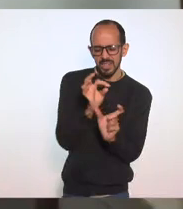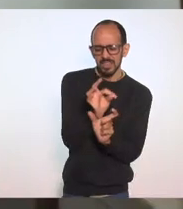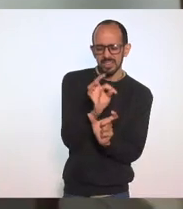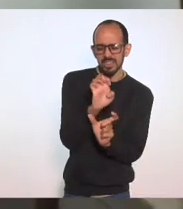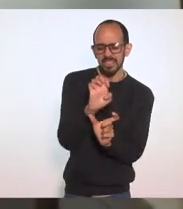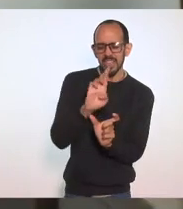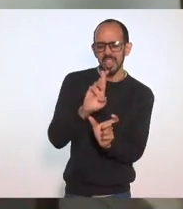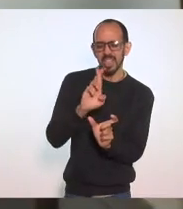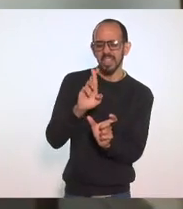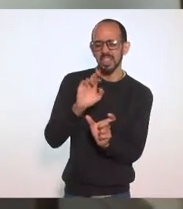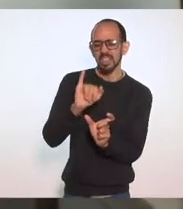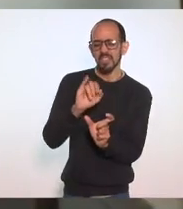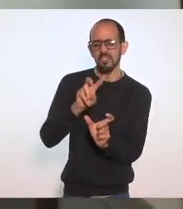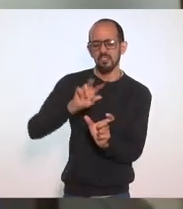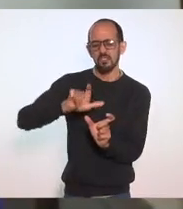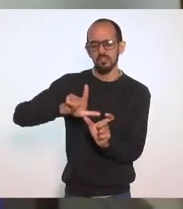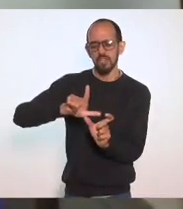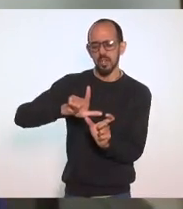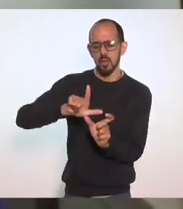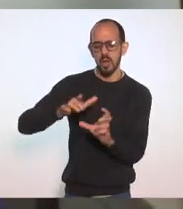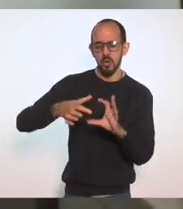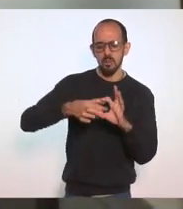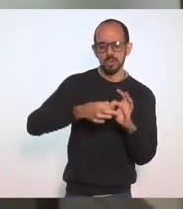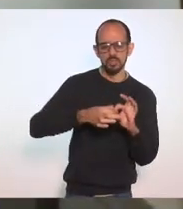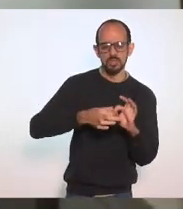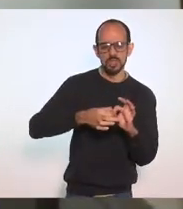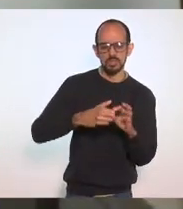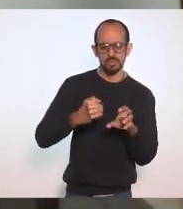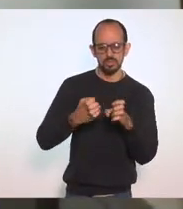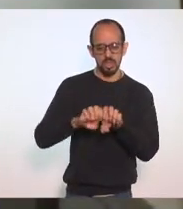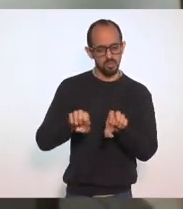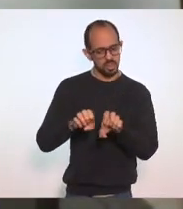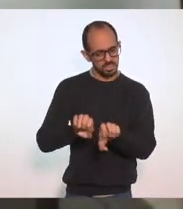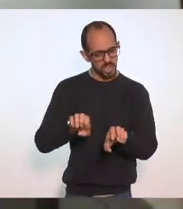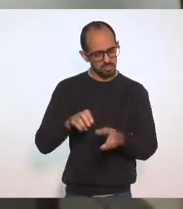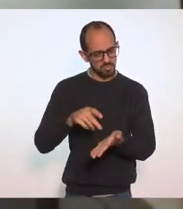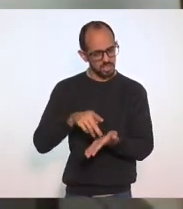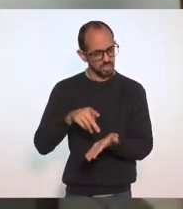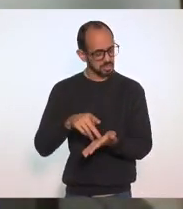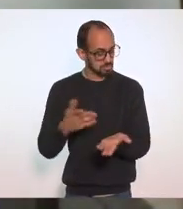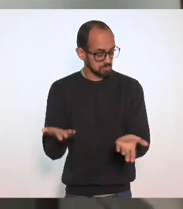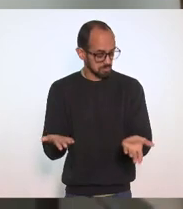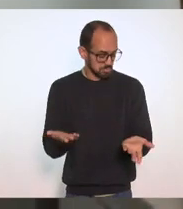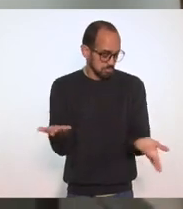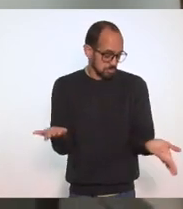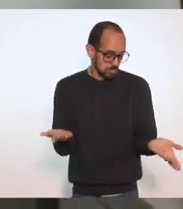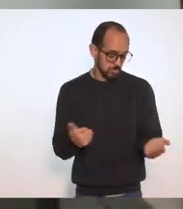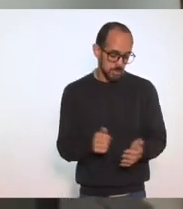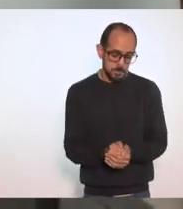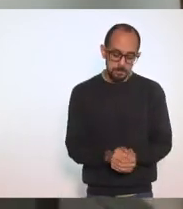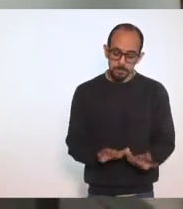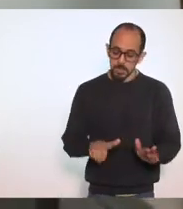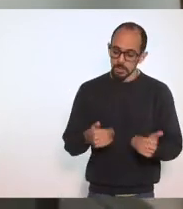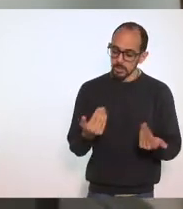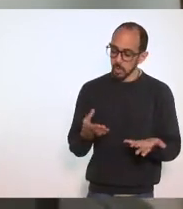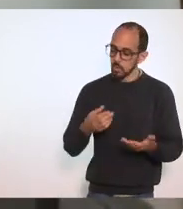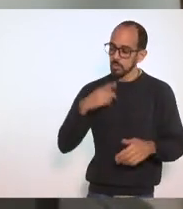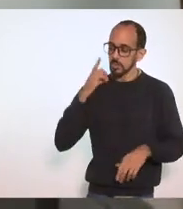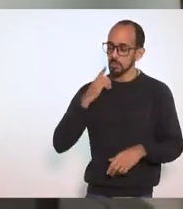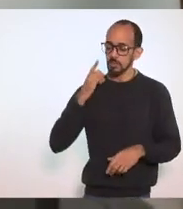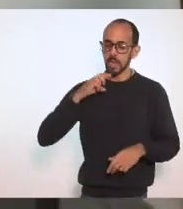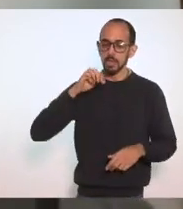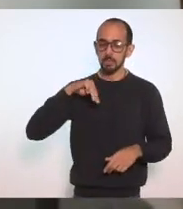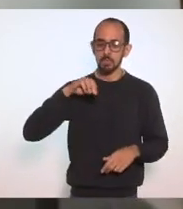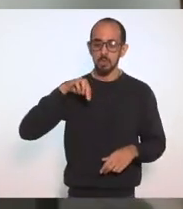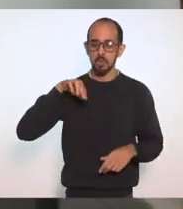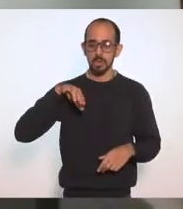Que é Verdadeiramente Evangelico Então Deputada Mônica Francisco Eu acho que Hoje Foi